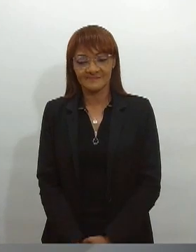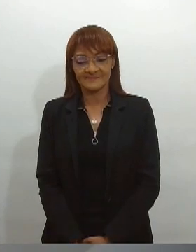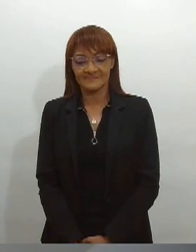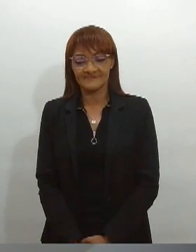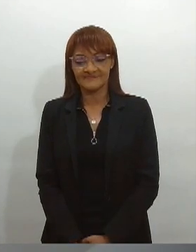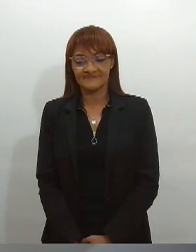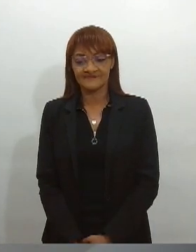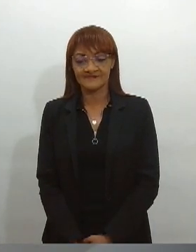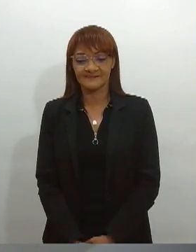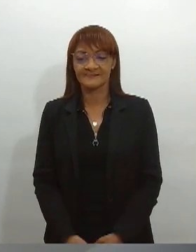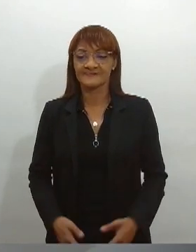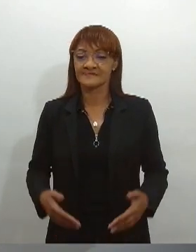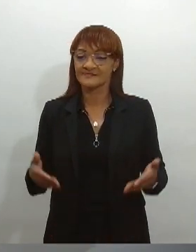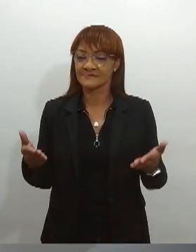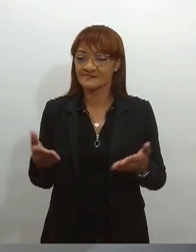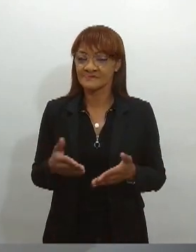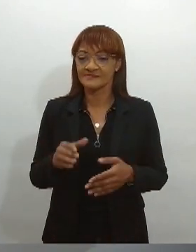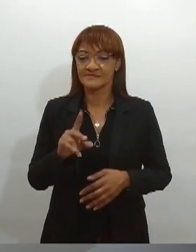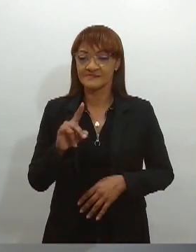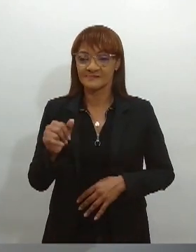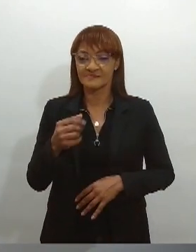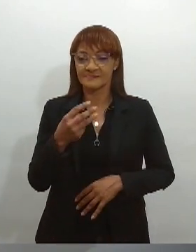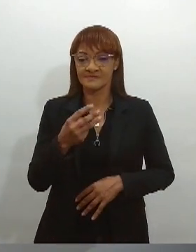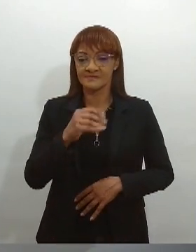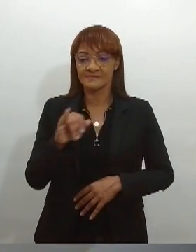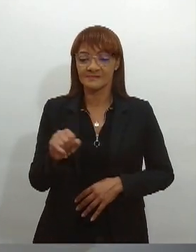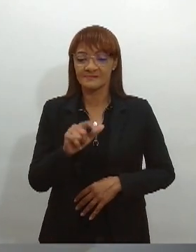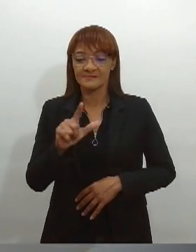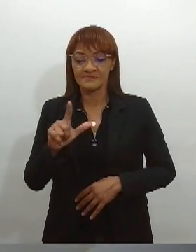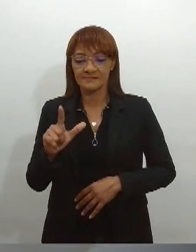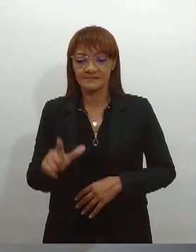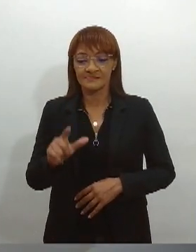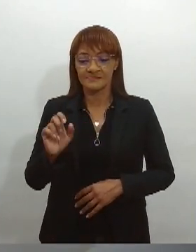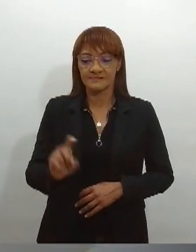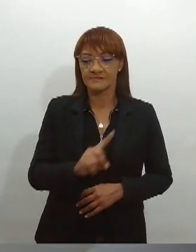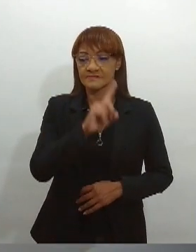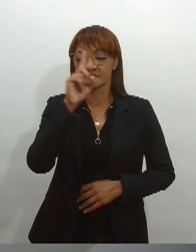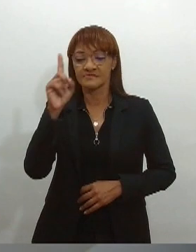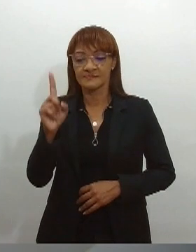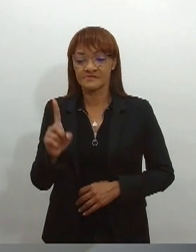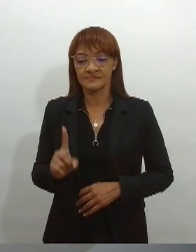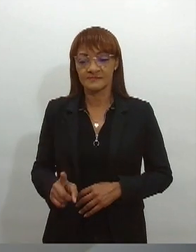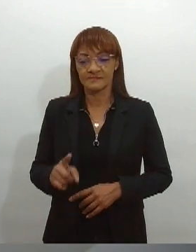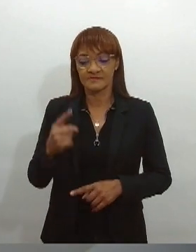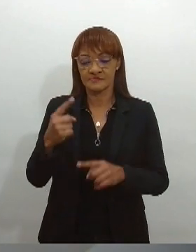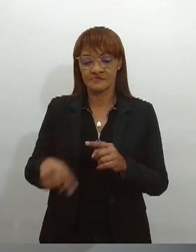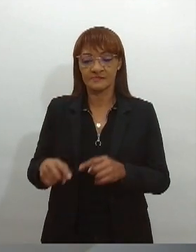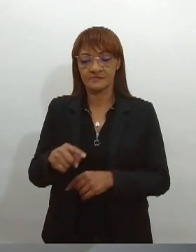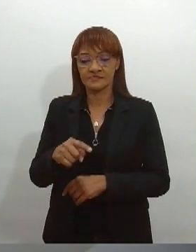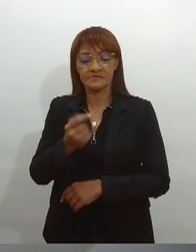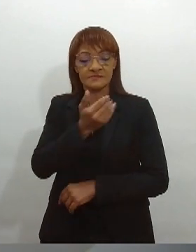Hoje, dia 3 de julho, é celebrado o Dia Nacional de Combate à Discriminação Racial.